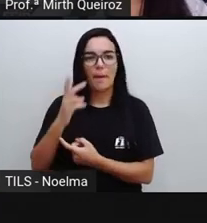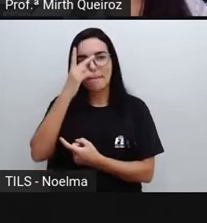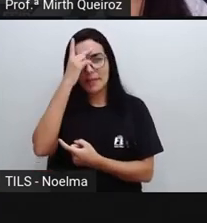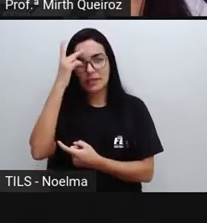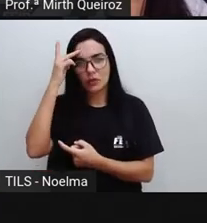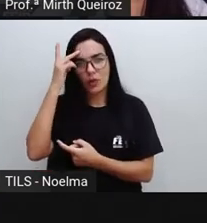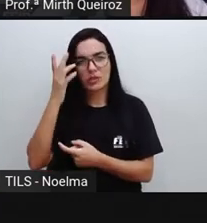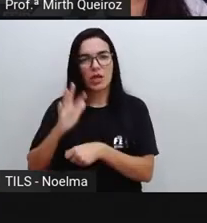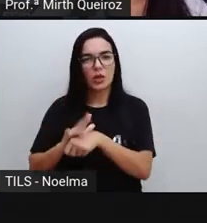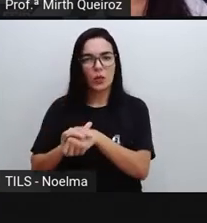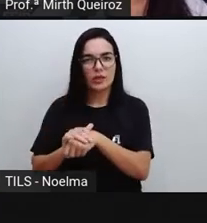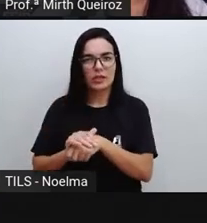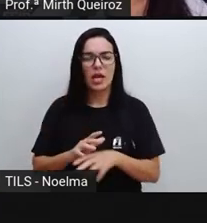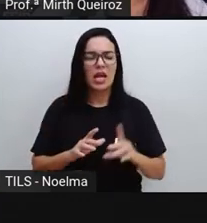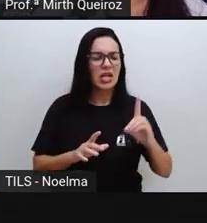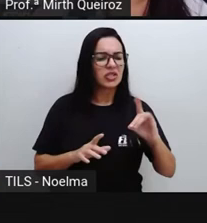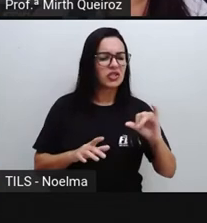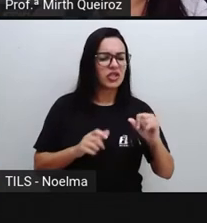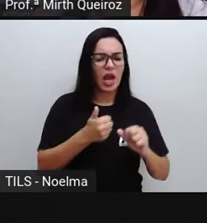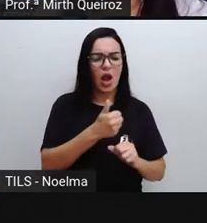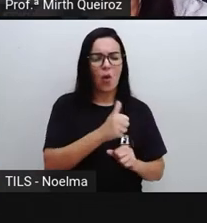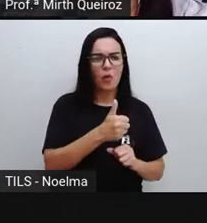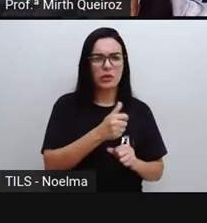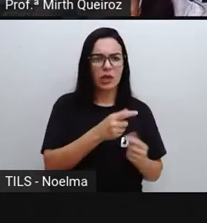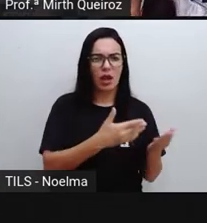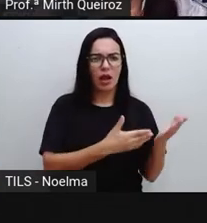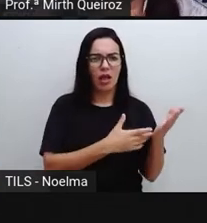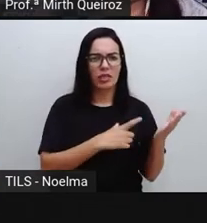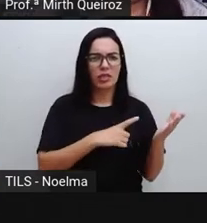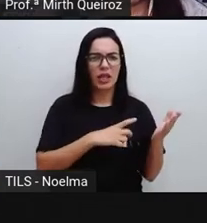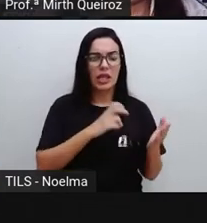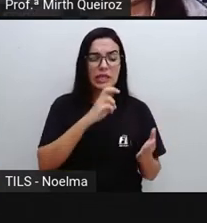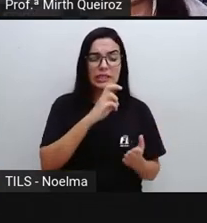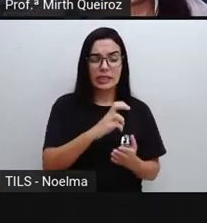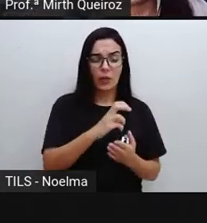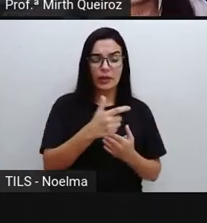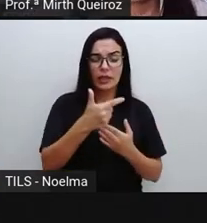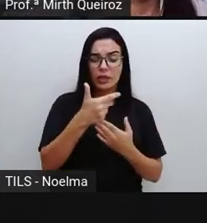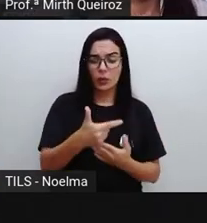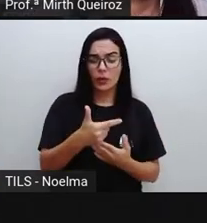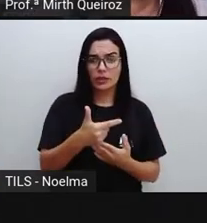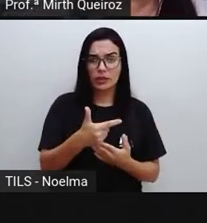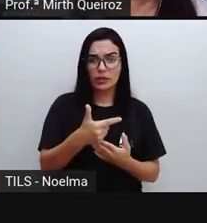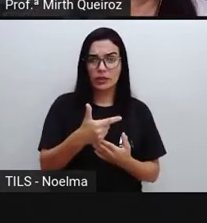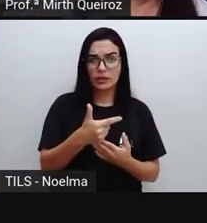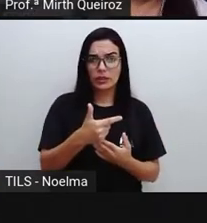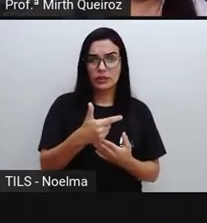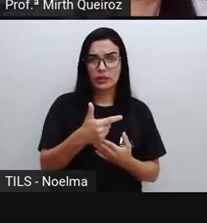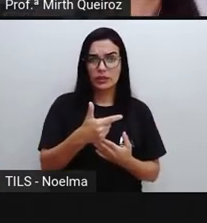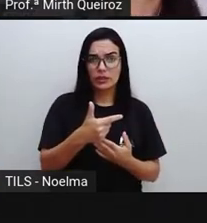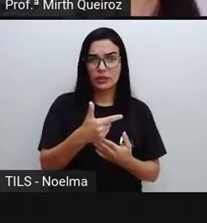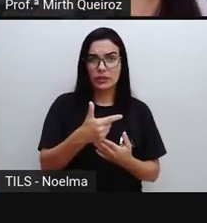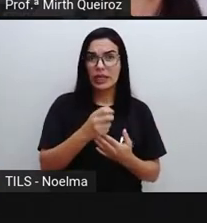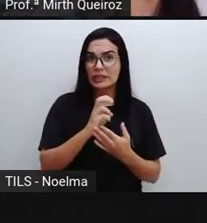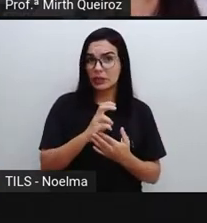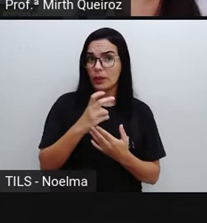casos. E no dia onze? No dia onze, nós temos aí cinquenta e dois casos.